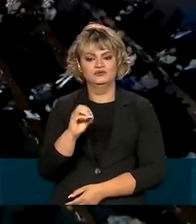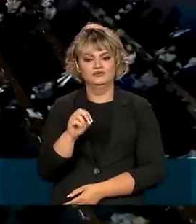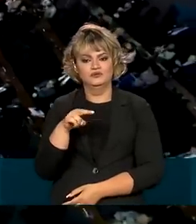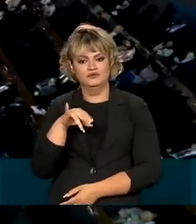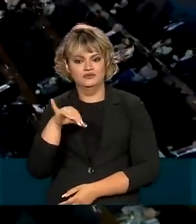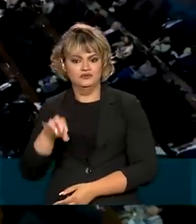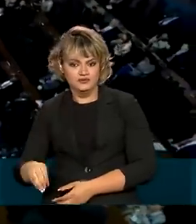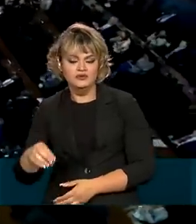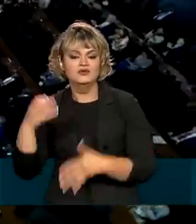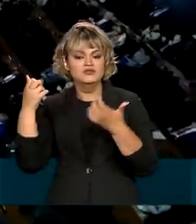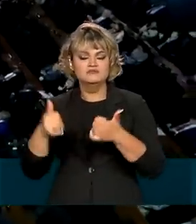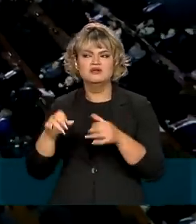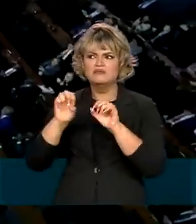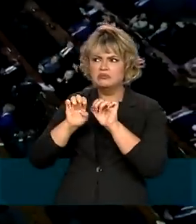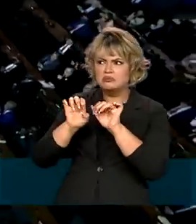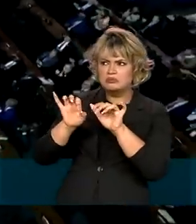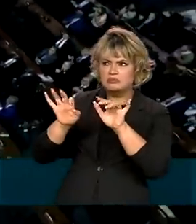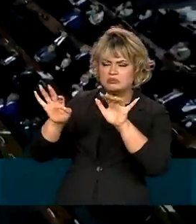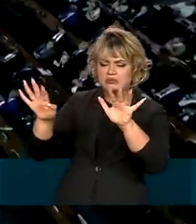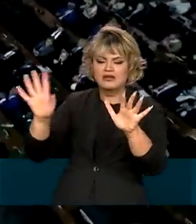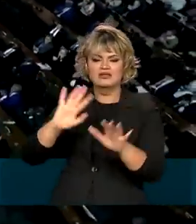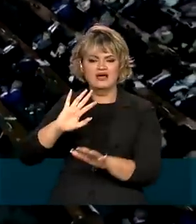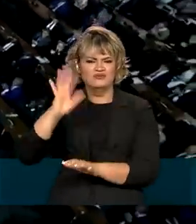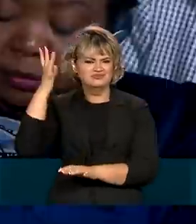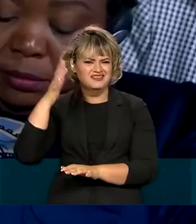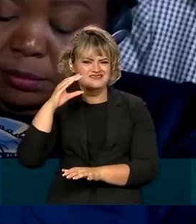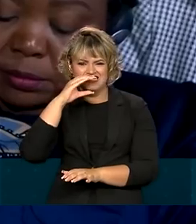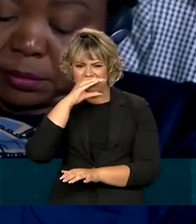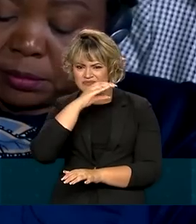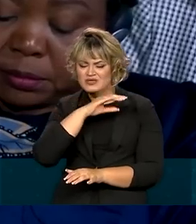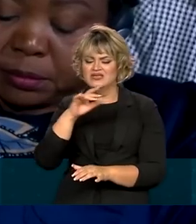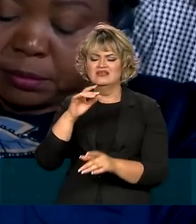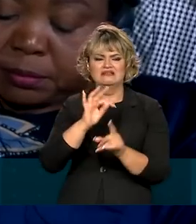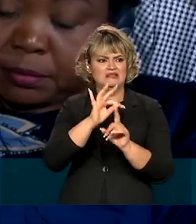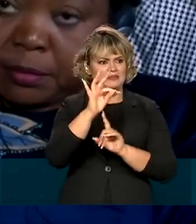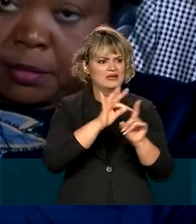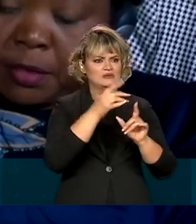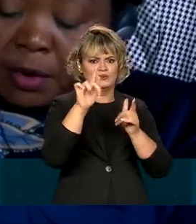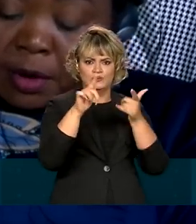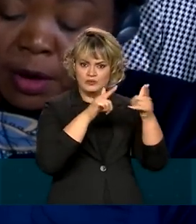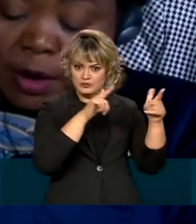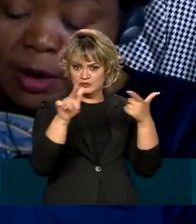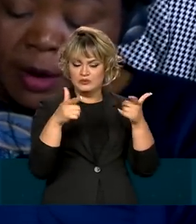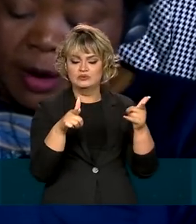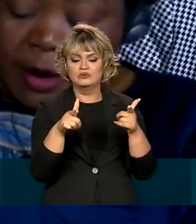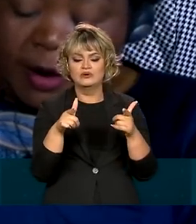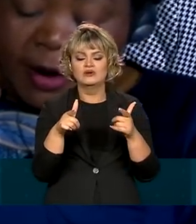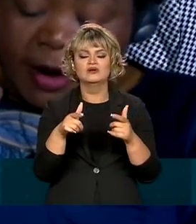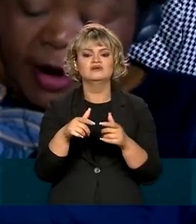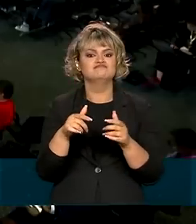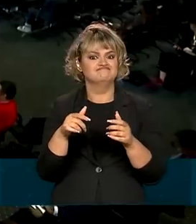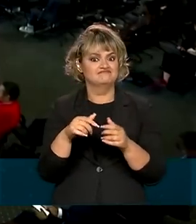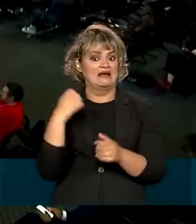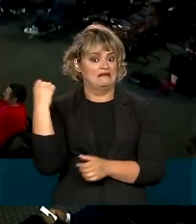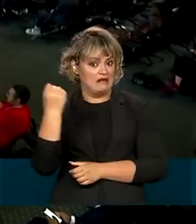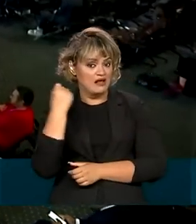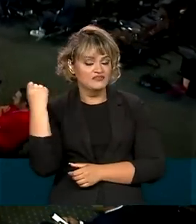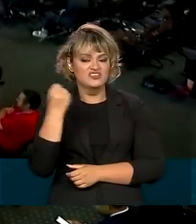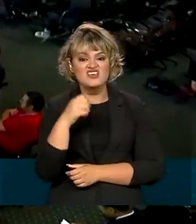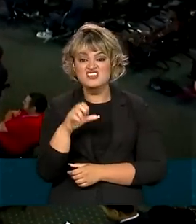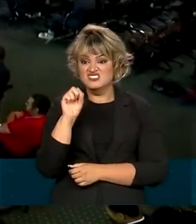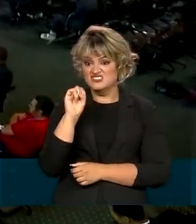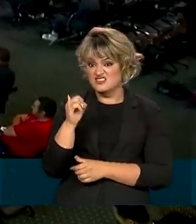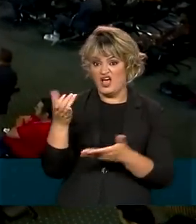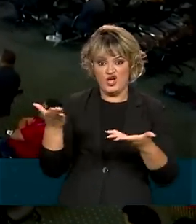ressaltou que as emissões de gases de efeito estufa e as temperaturas globais continuam crescendo e que se não